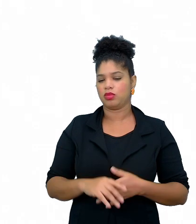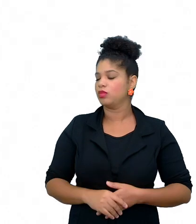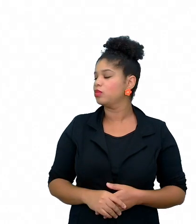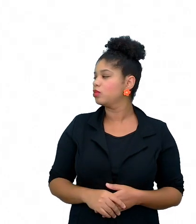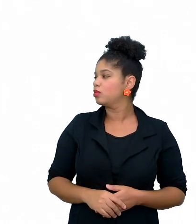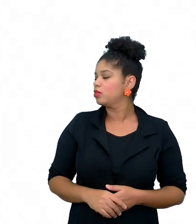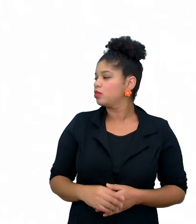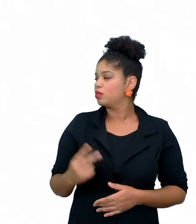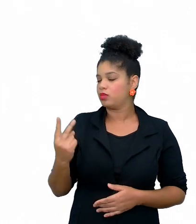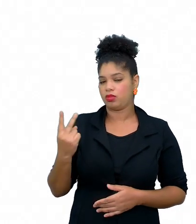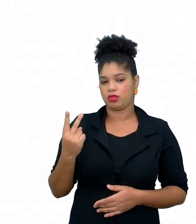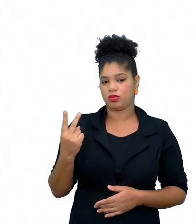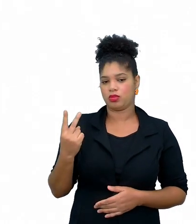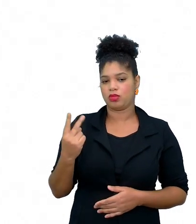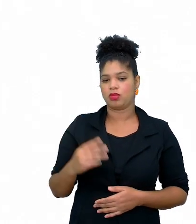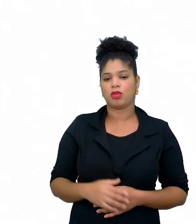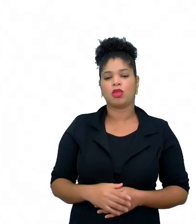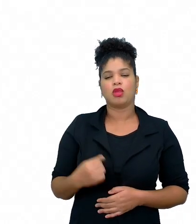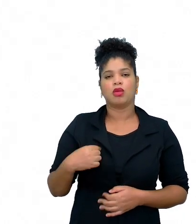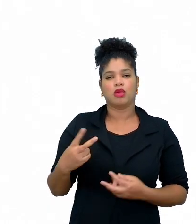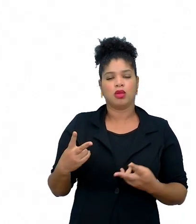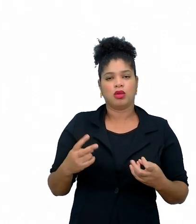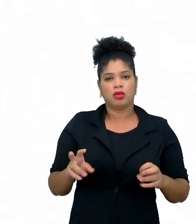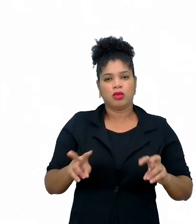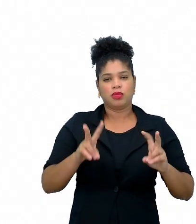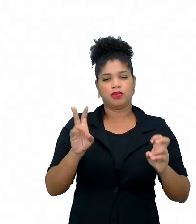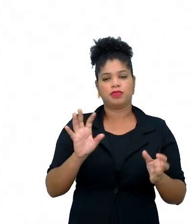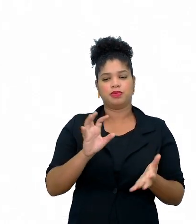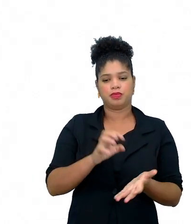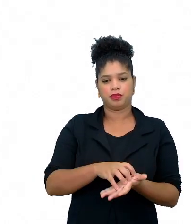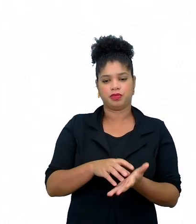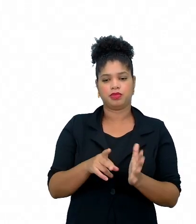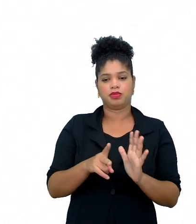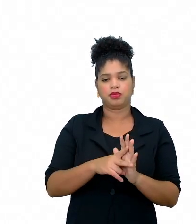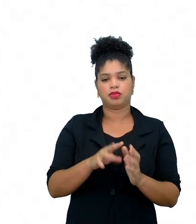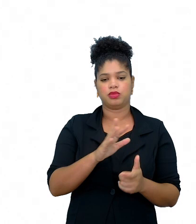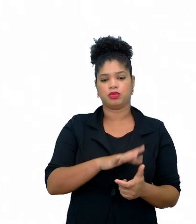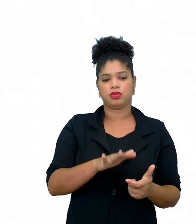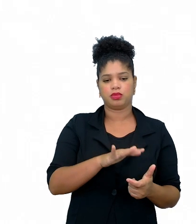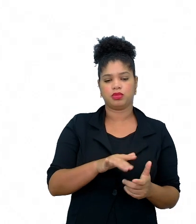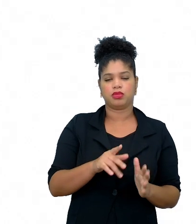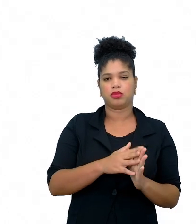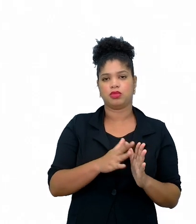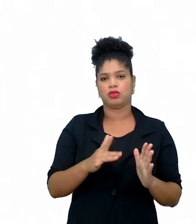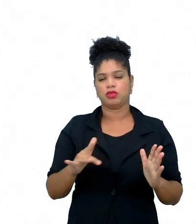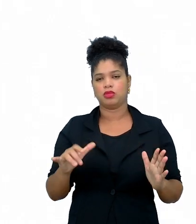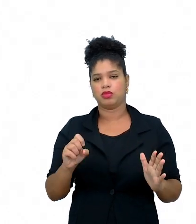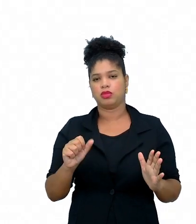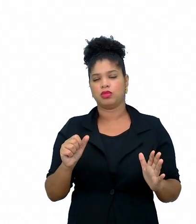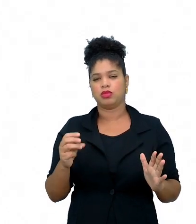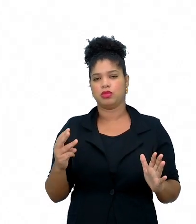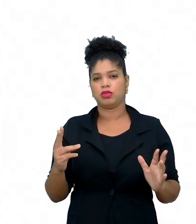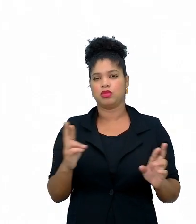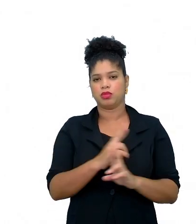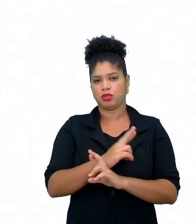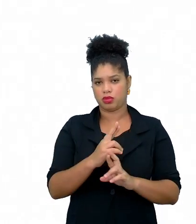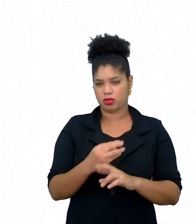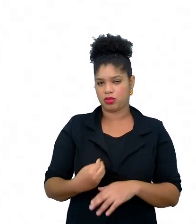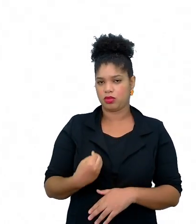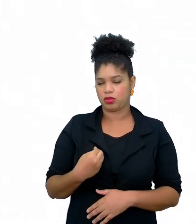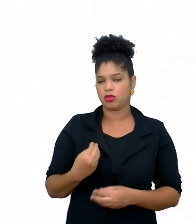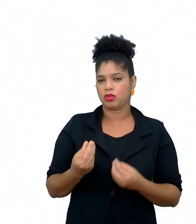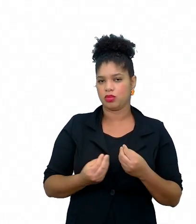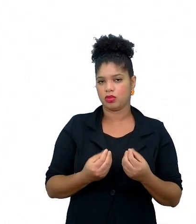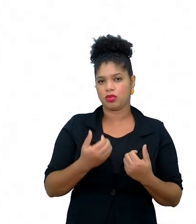letramento com as atividades da sequência de atividades três, do material Aprender Sempre, com base em análise